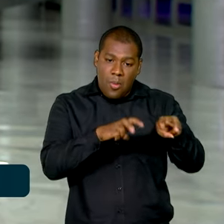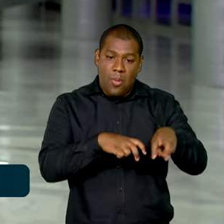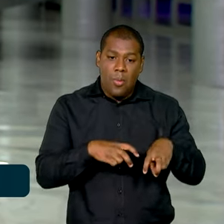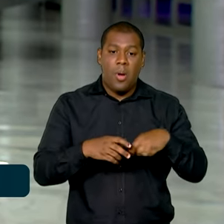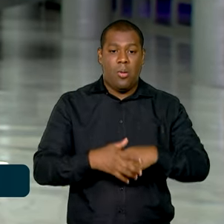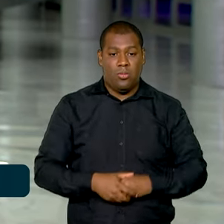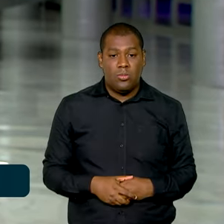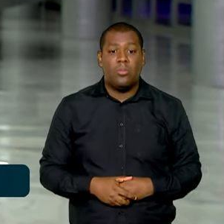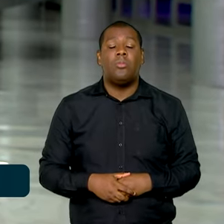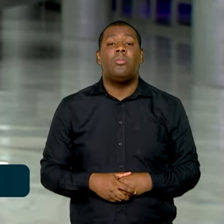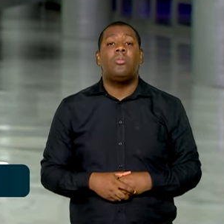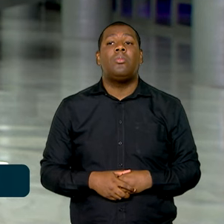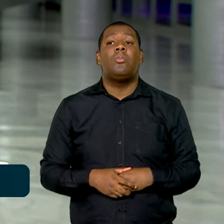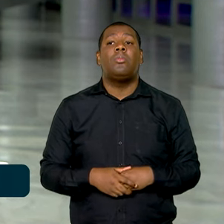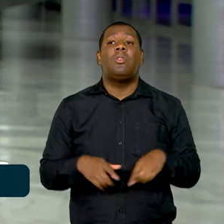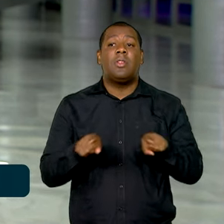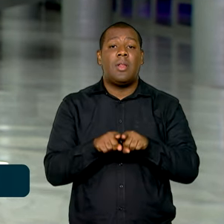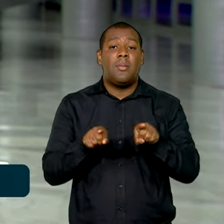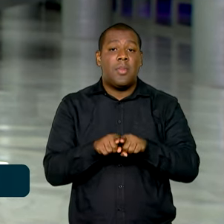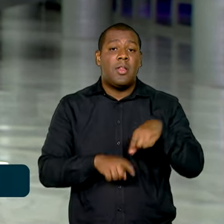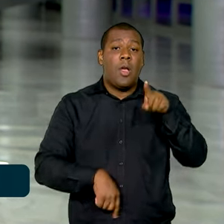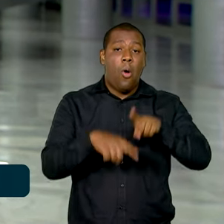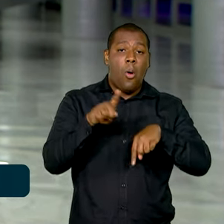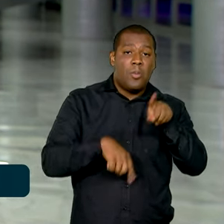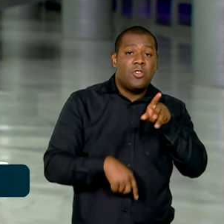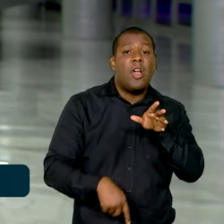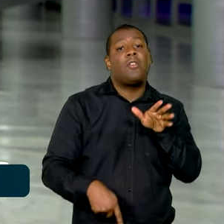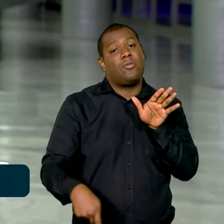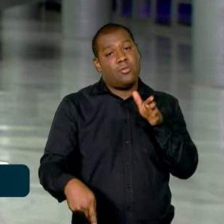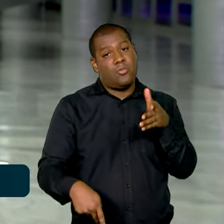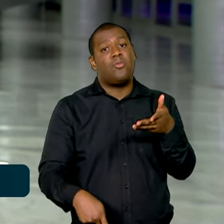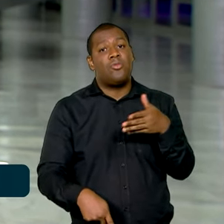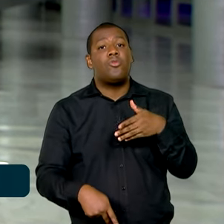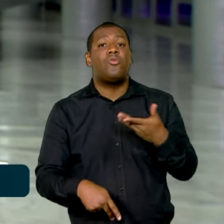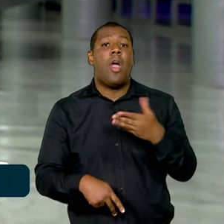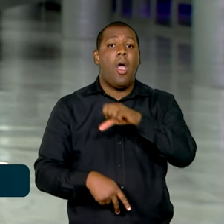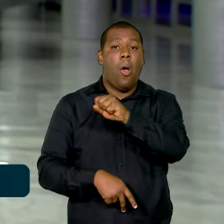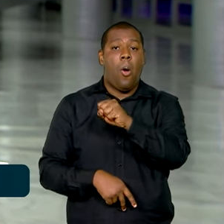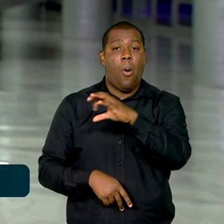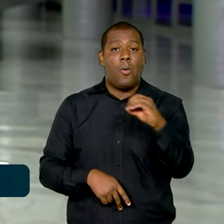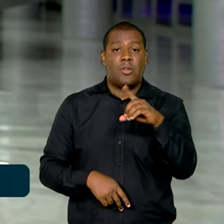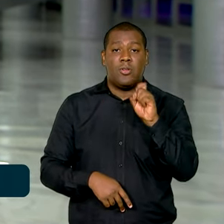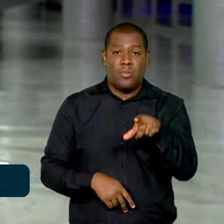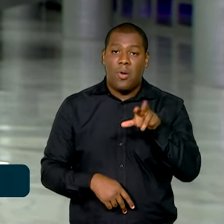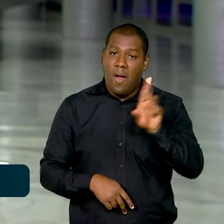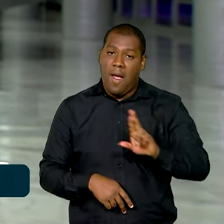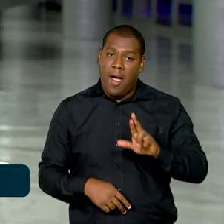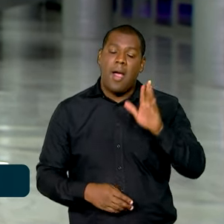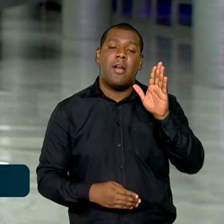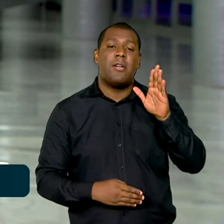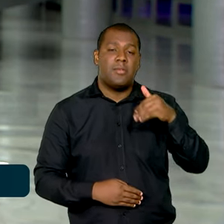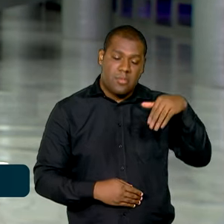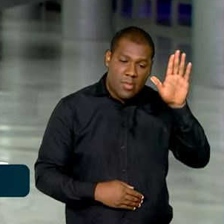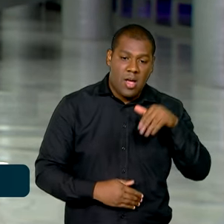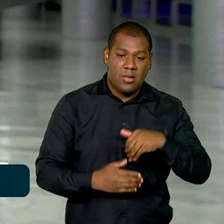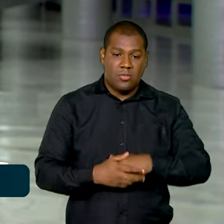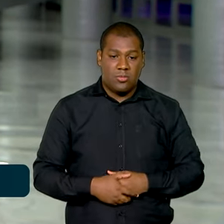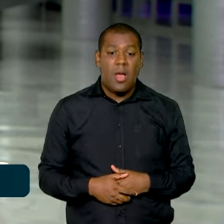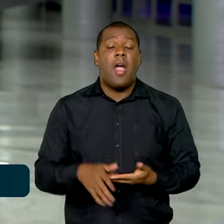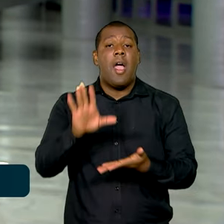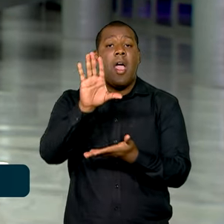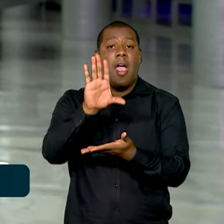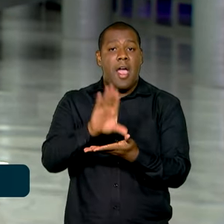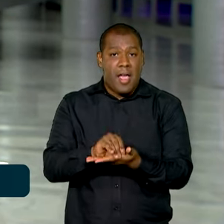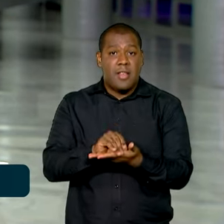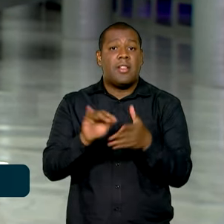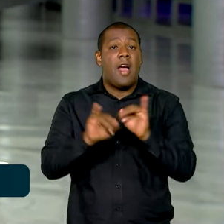direitos que somem R 800.000,00. Quanto ao calendário da restituição, a Receita explica que será pago de